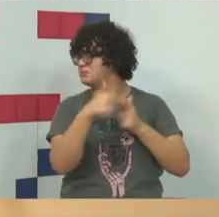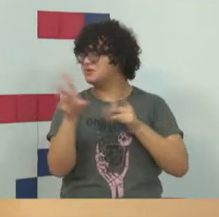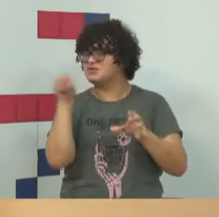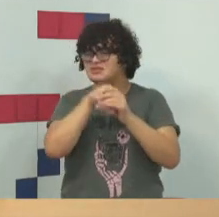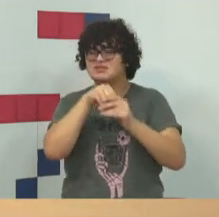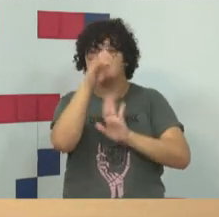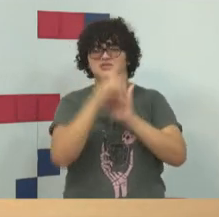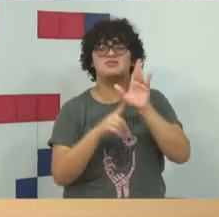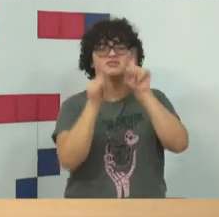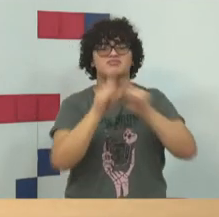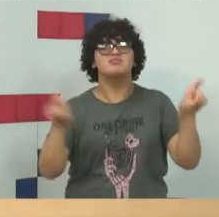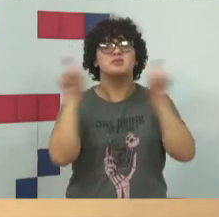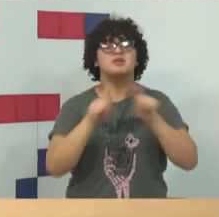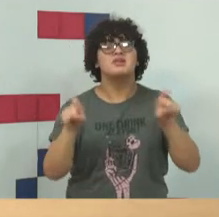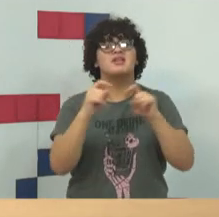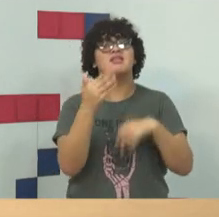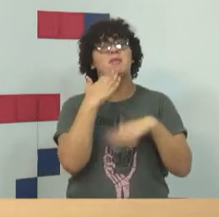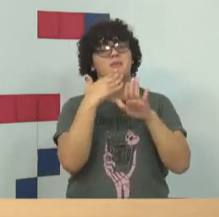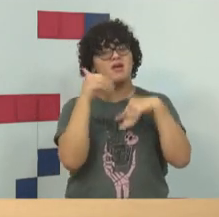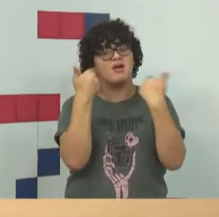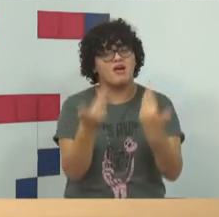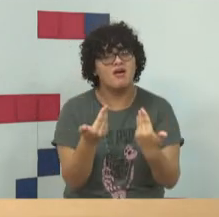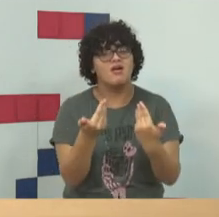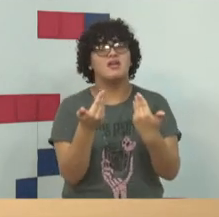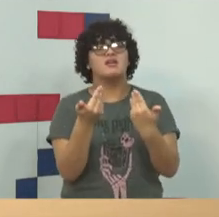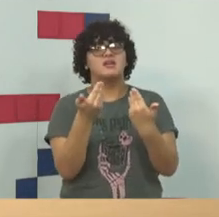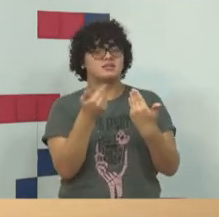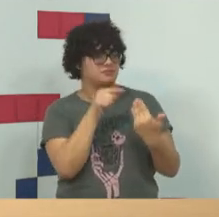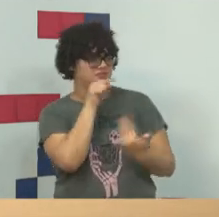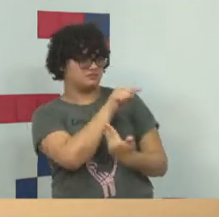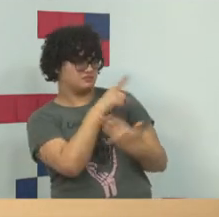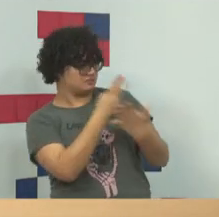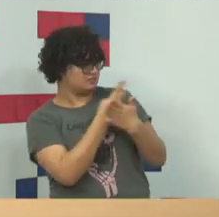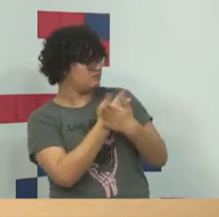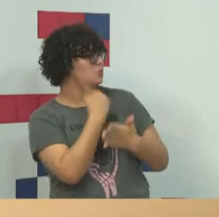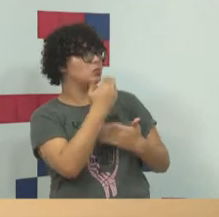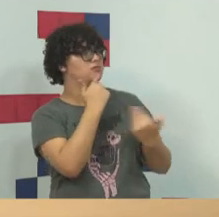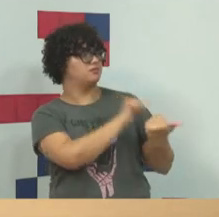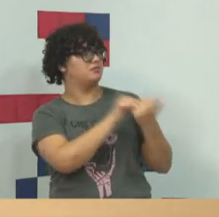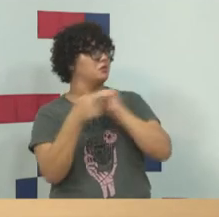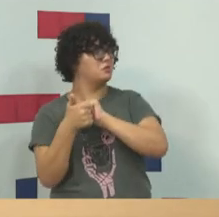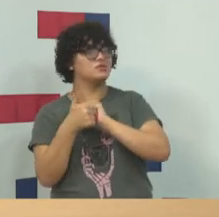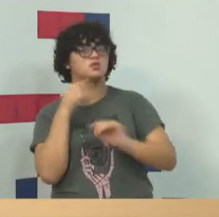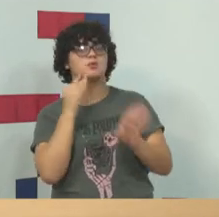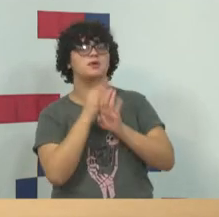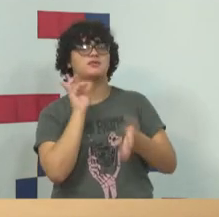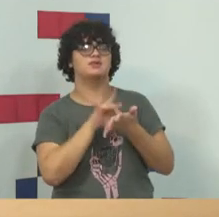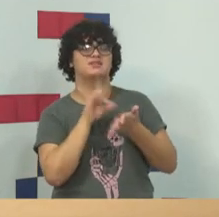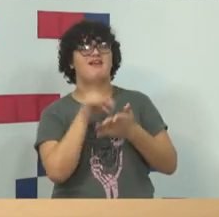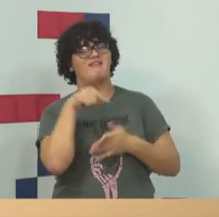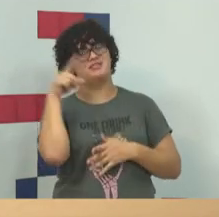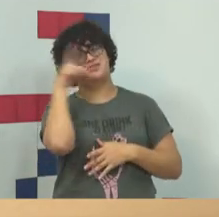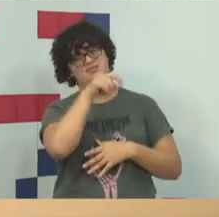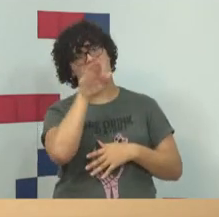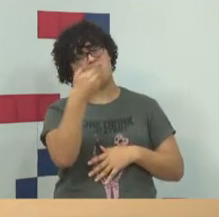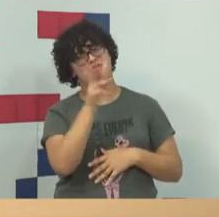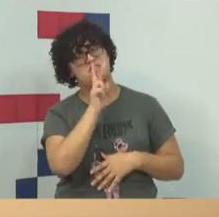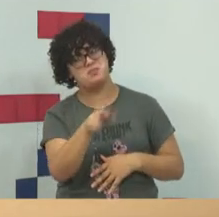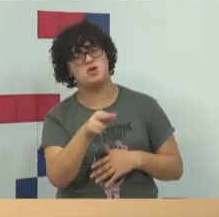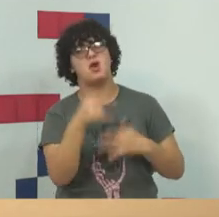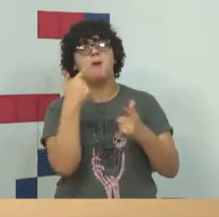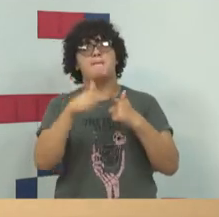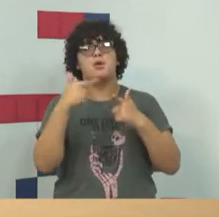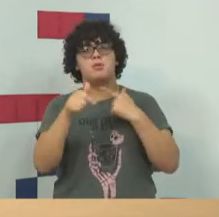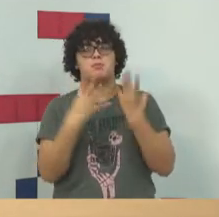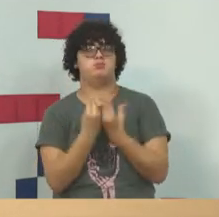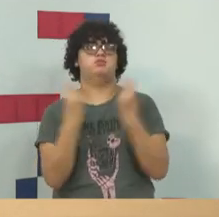informático que o delito em si não consegue ser adequadamente apurado. Infelizmente, essa é a resposta. E os problemas vão